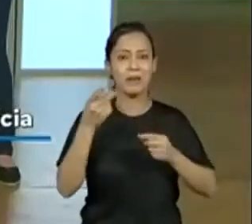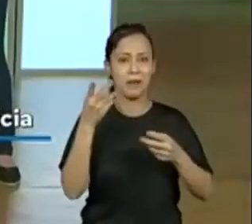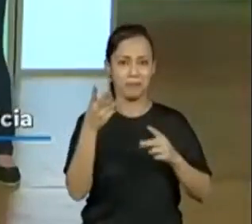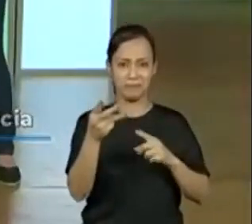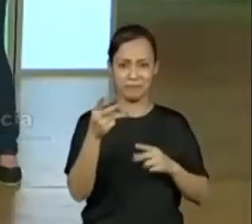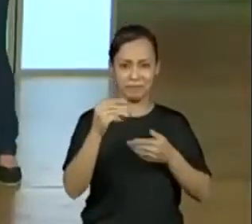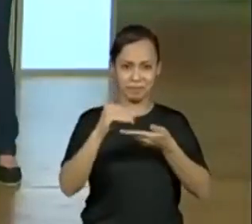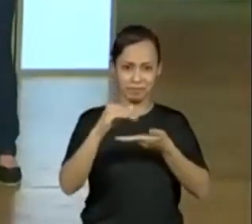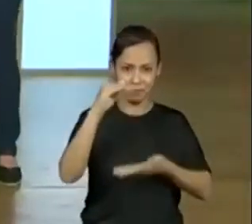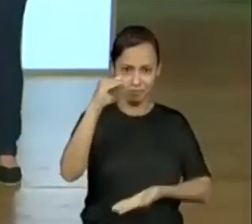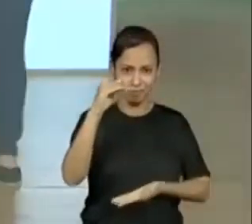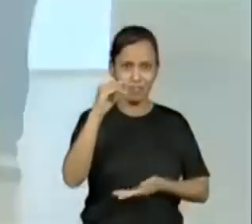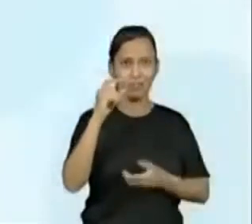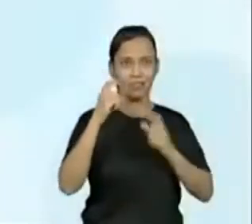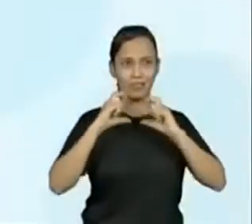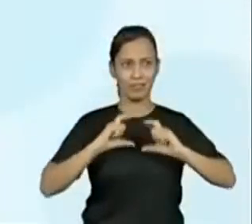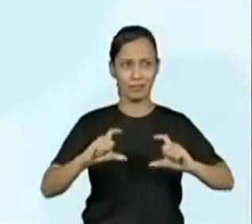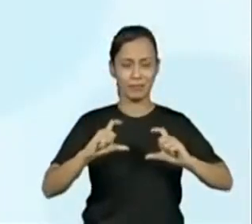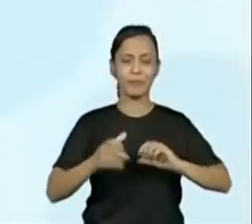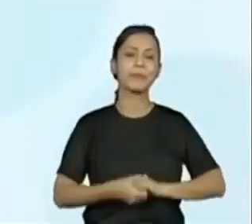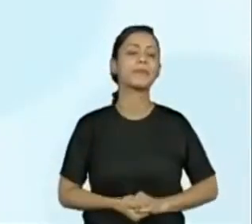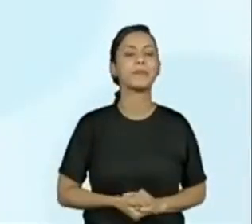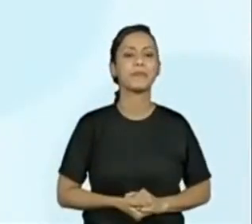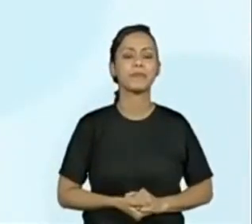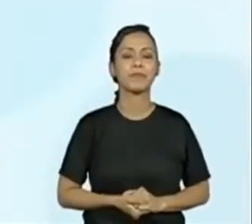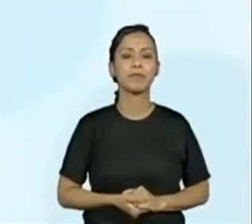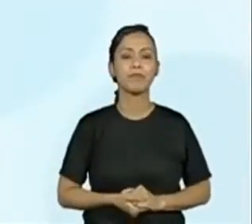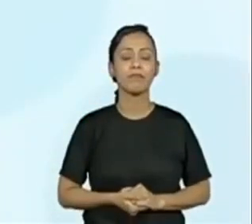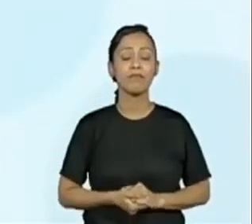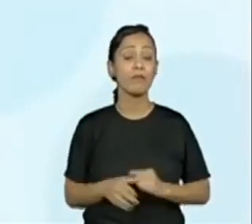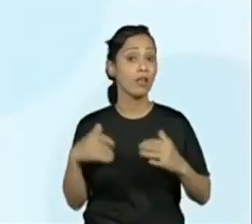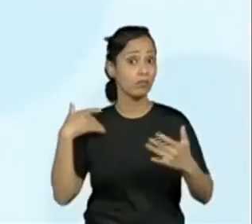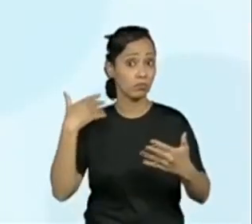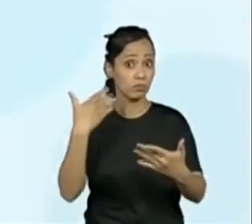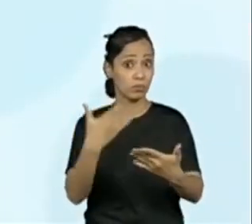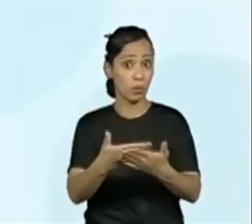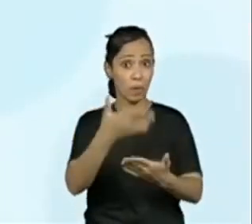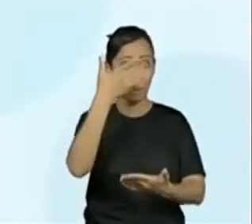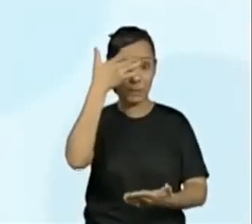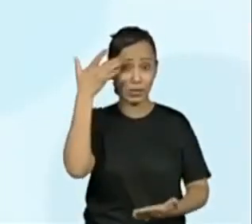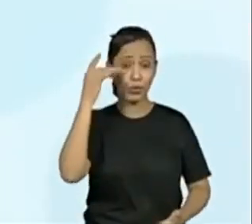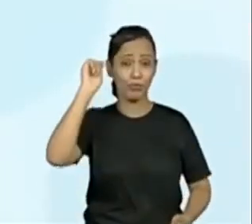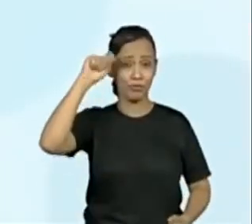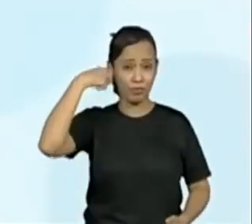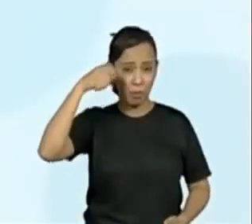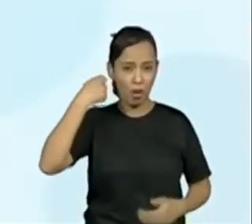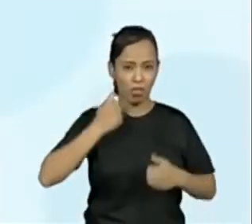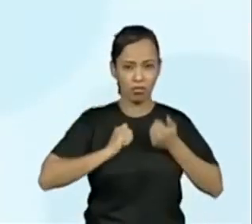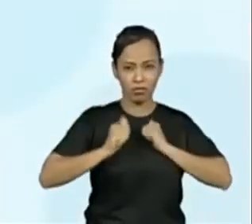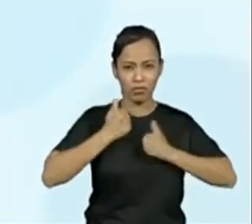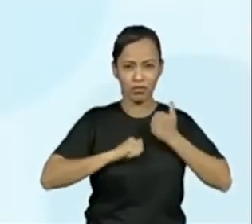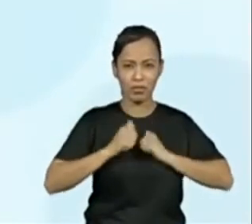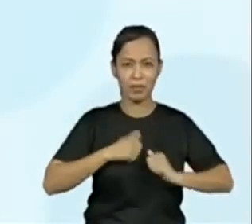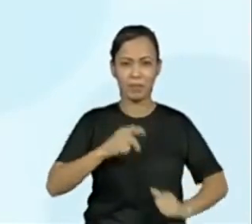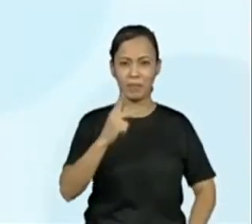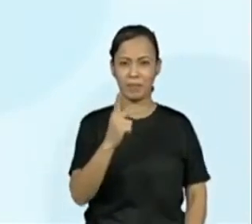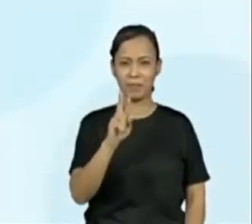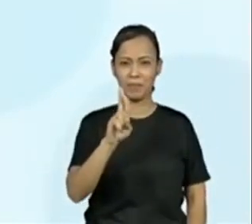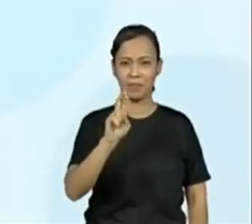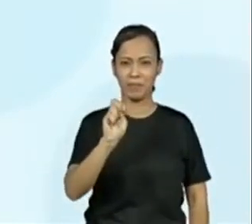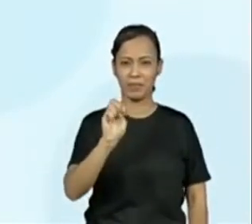leitura. Agora aqui. Até agora, diversas celebridades como Preta Gil e Yuri Massal